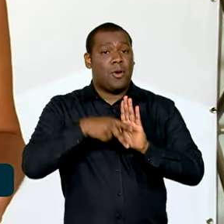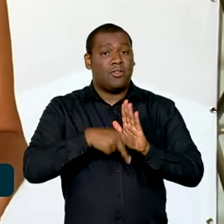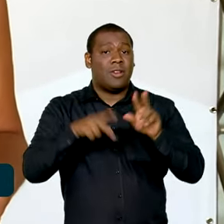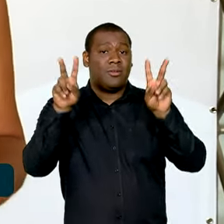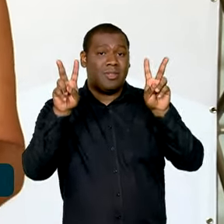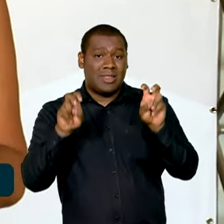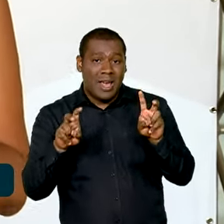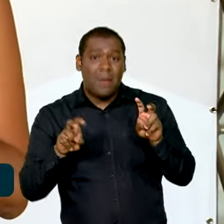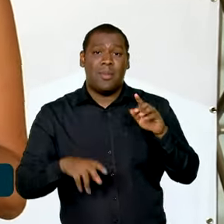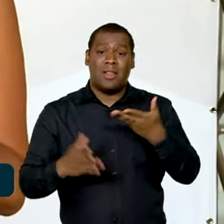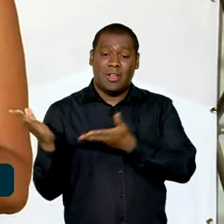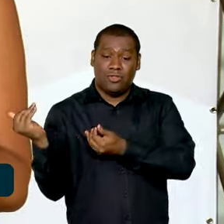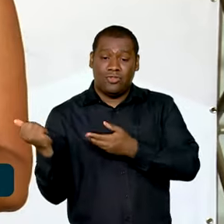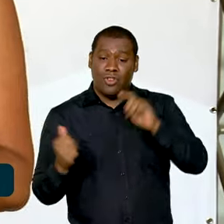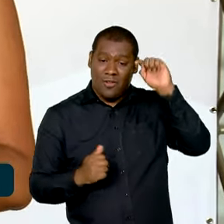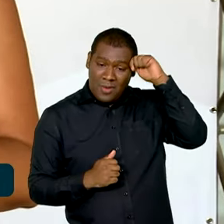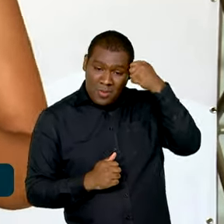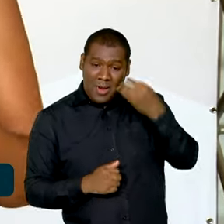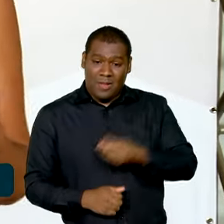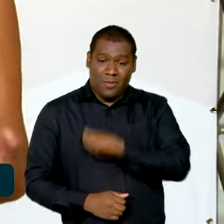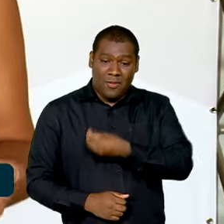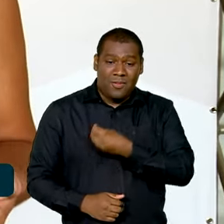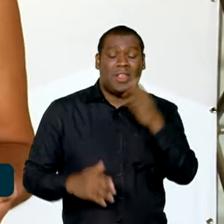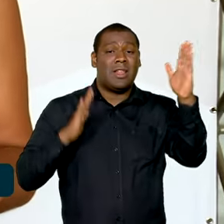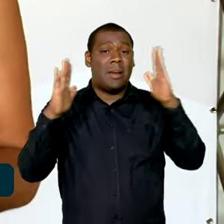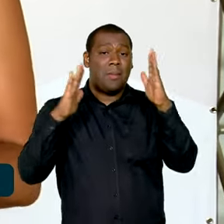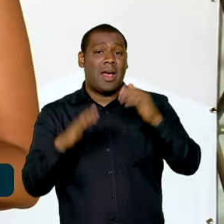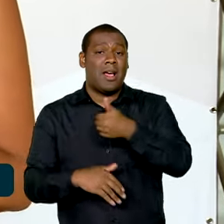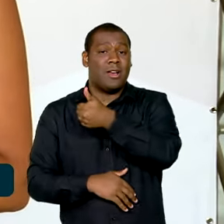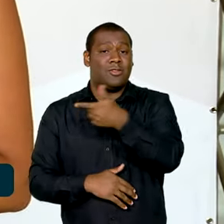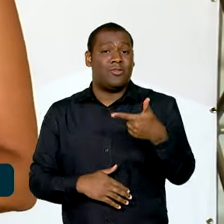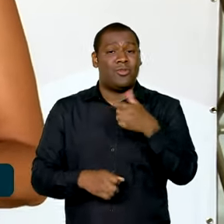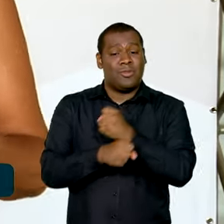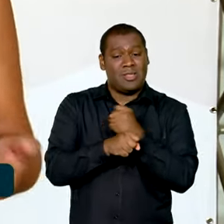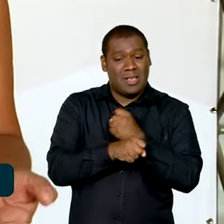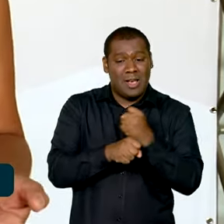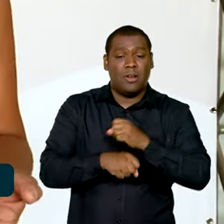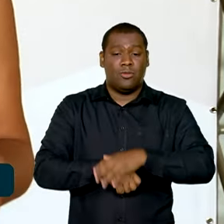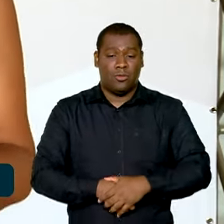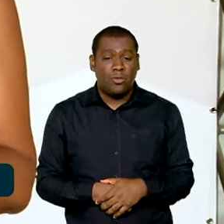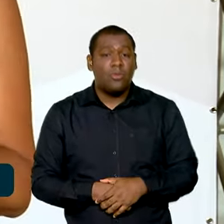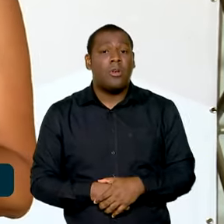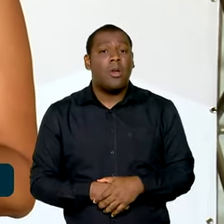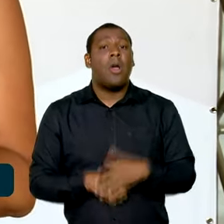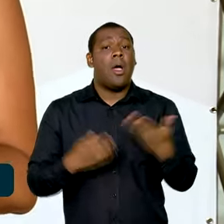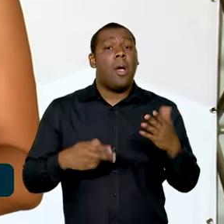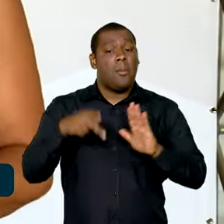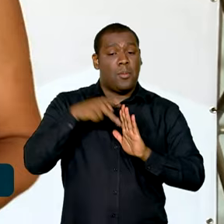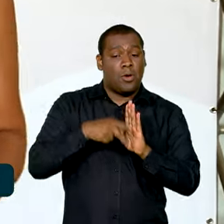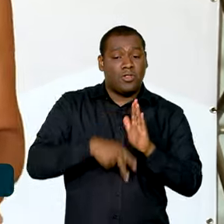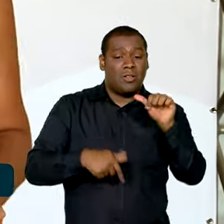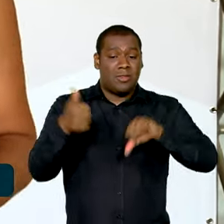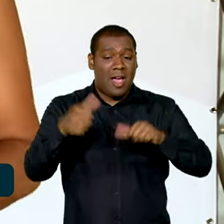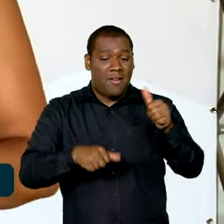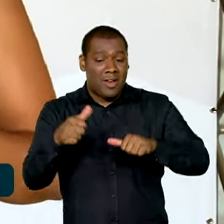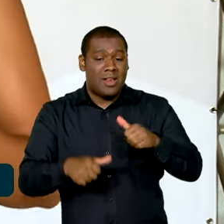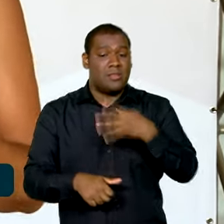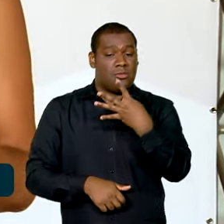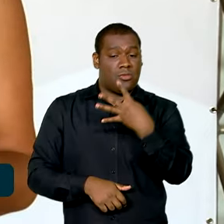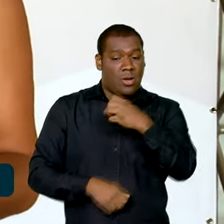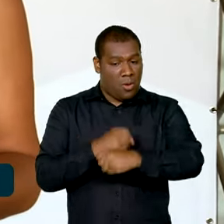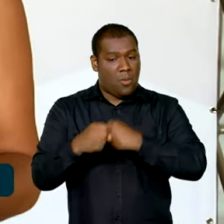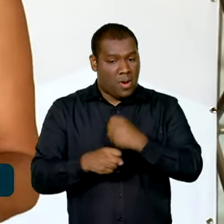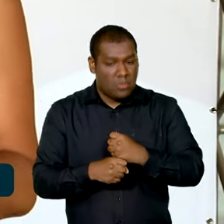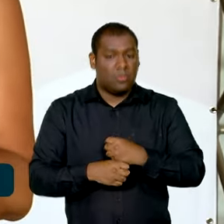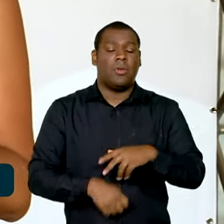aplicação projetada em 12 anos, com a previsão de avaliação e renovação a cada 4 anos. O